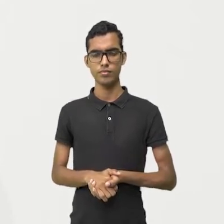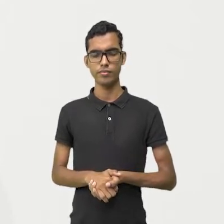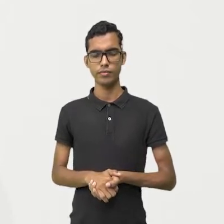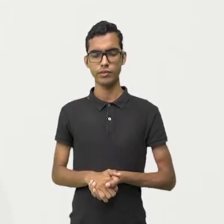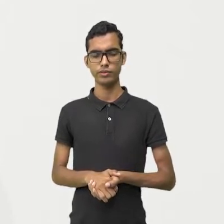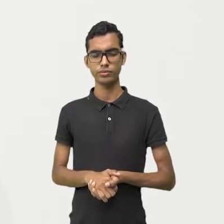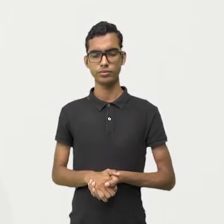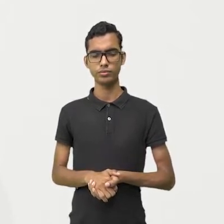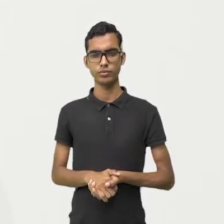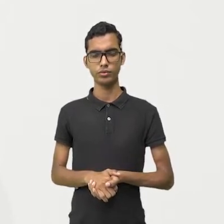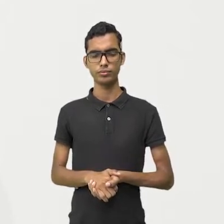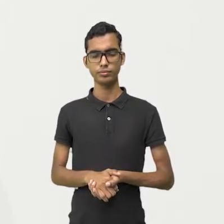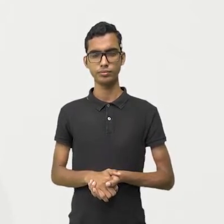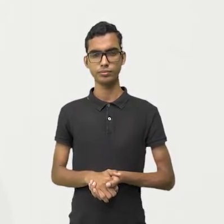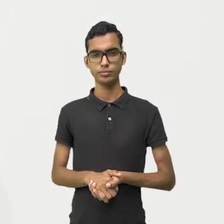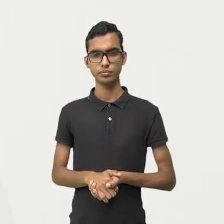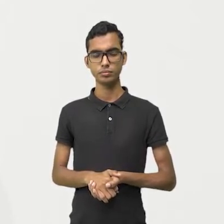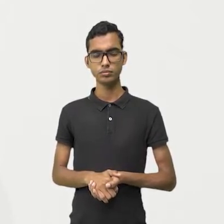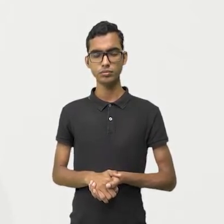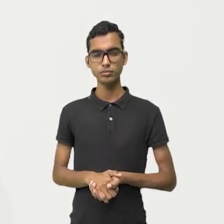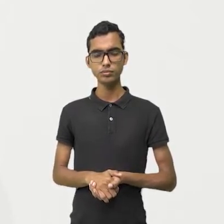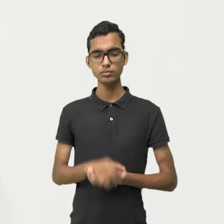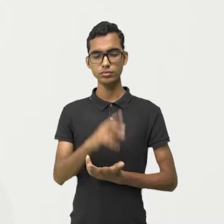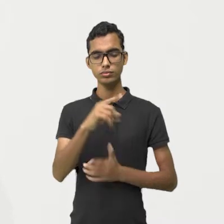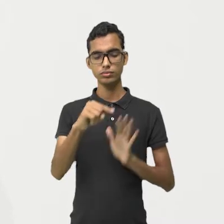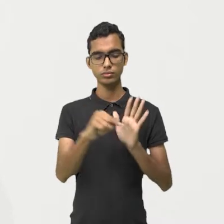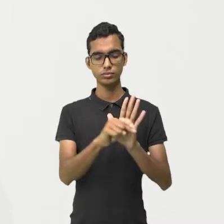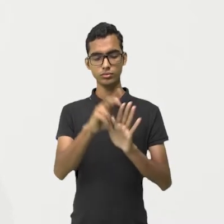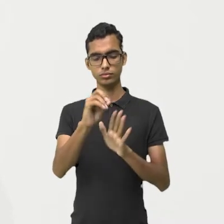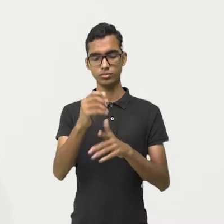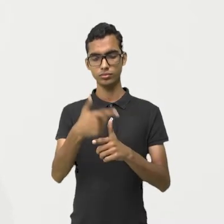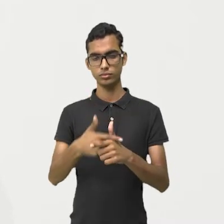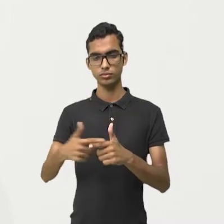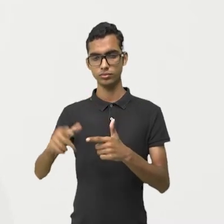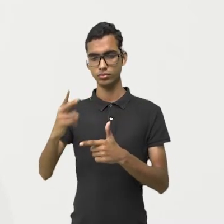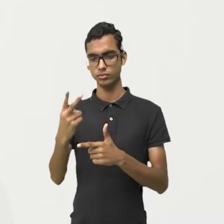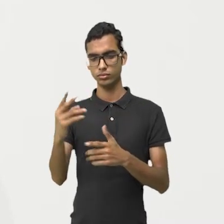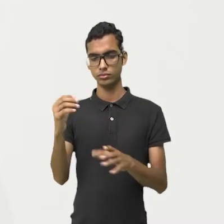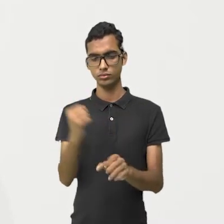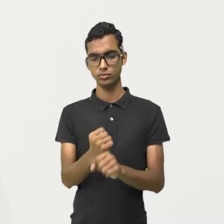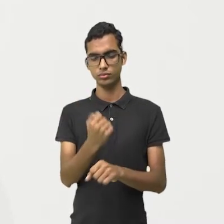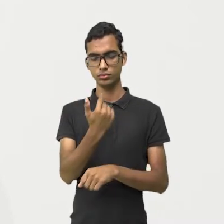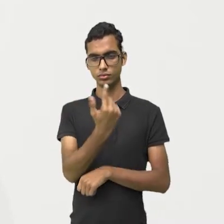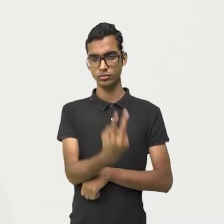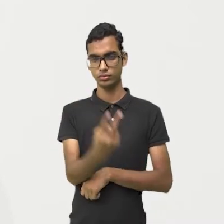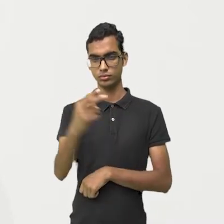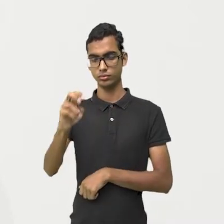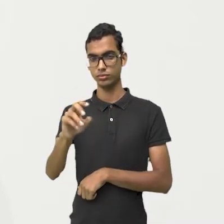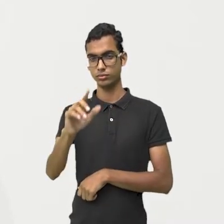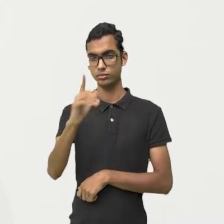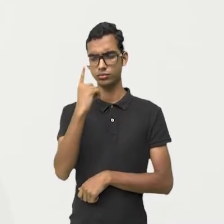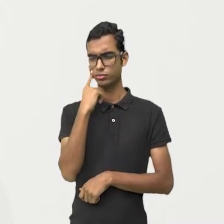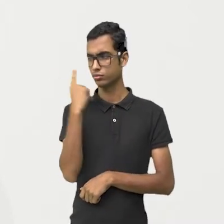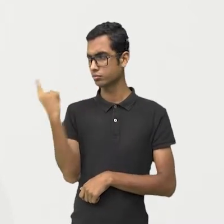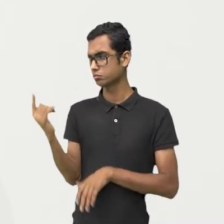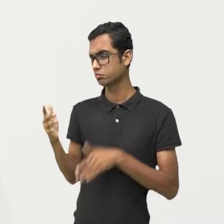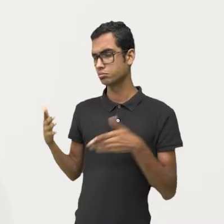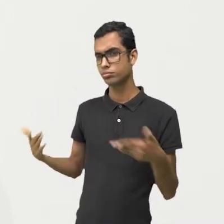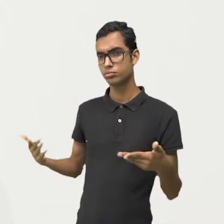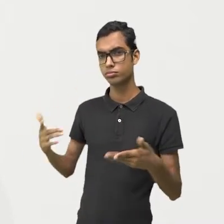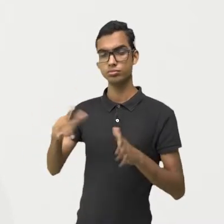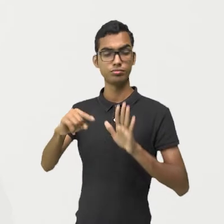metade? Eu vou dividir o 50 por 2. Isso vai me dar o quê? 25. Mas qual é o sinal aqui?